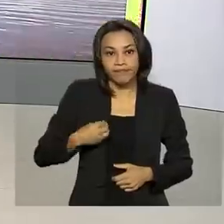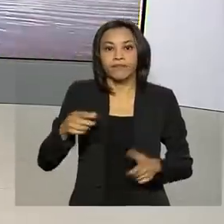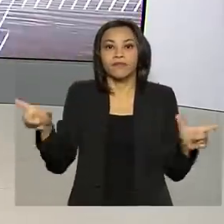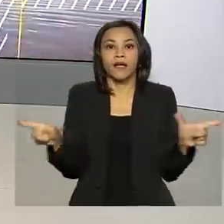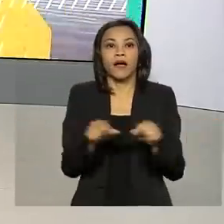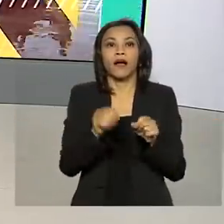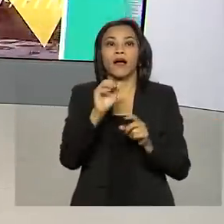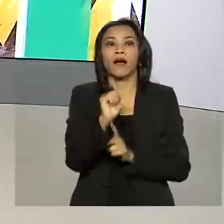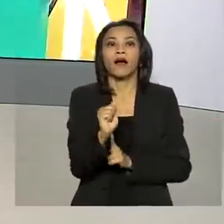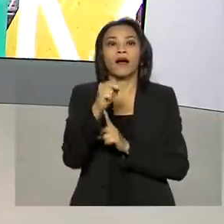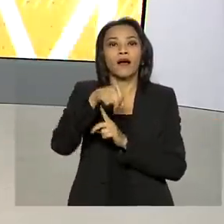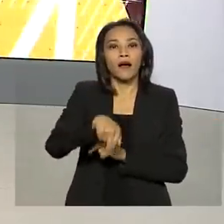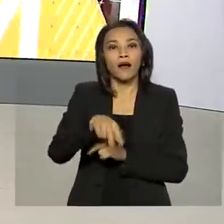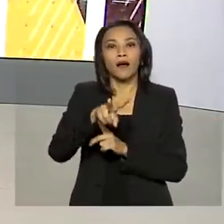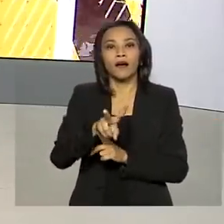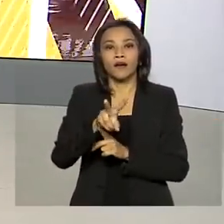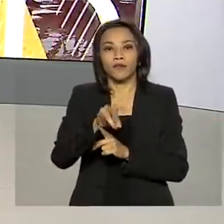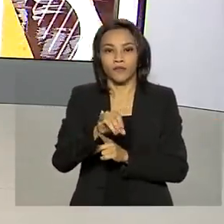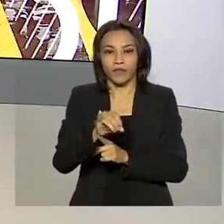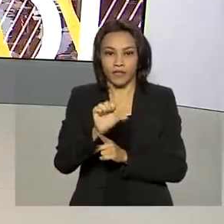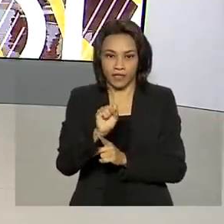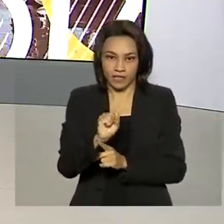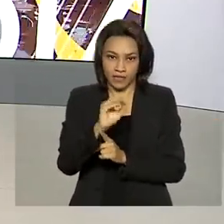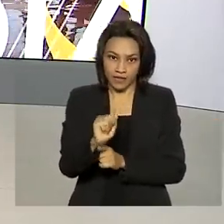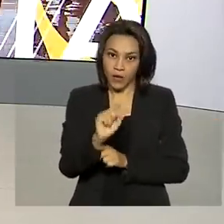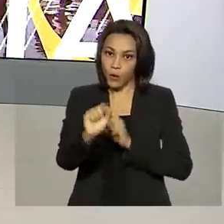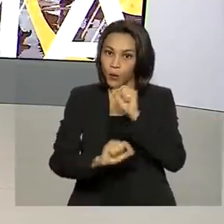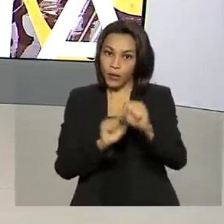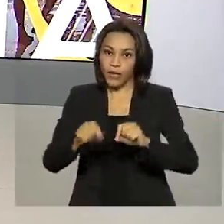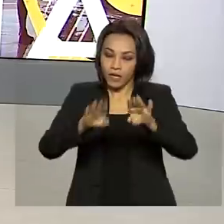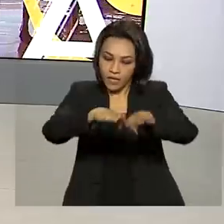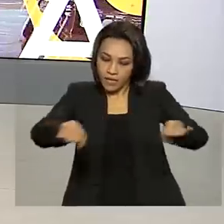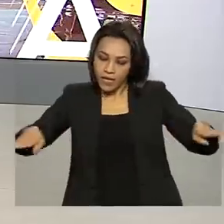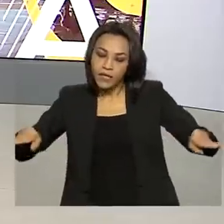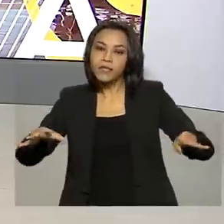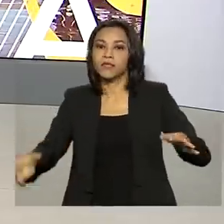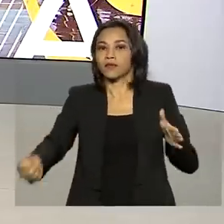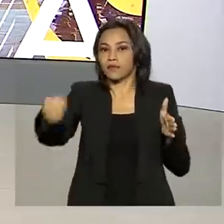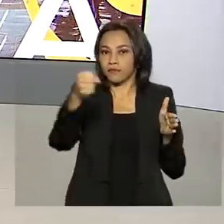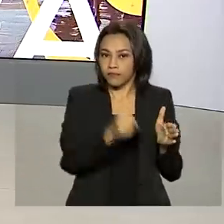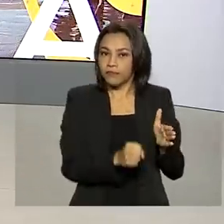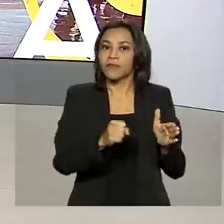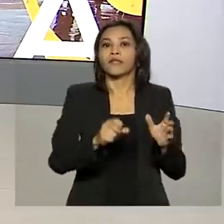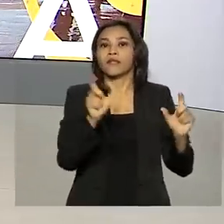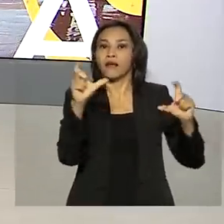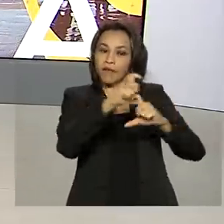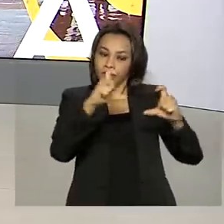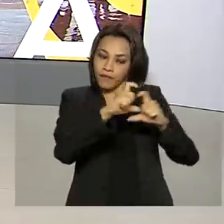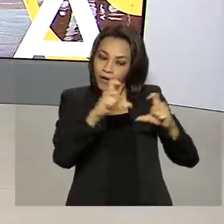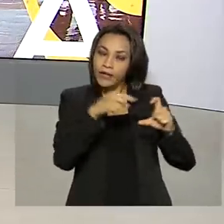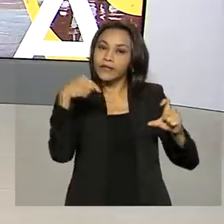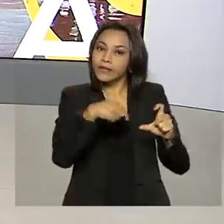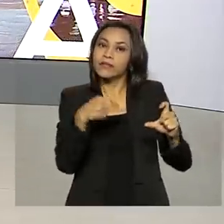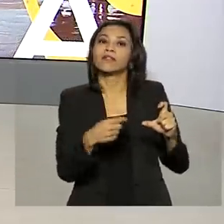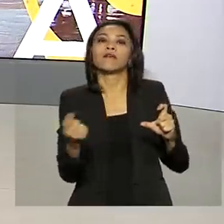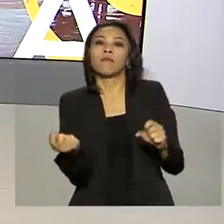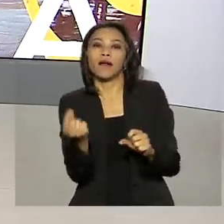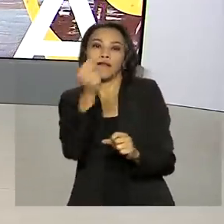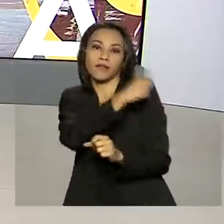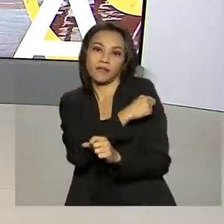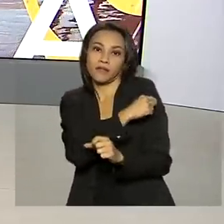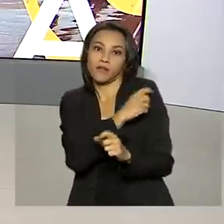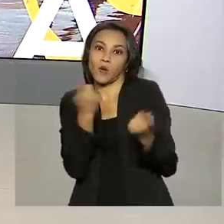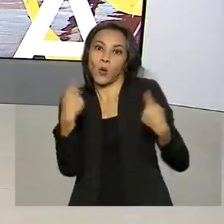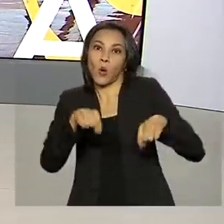Sanitária o pedido da Pfizer para incluir crianças de 5 a 11 anos na indicação da vacina contra a Covid-19.